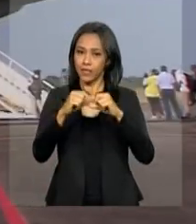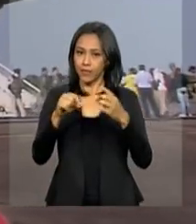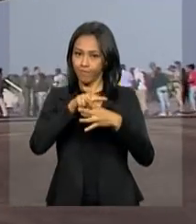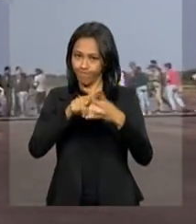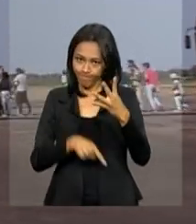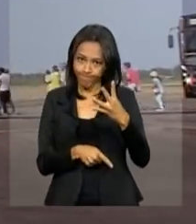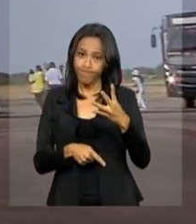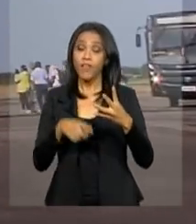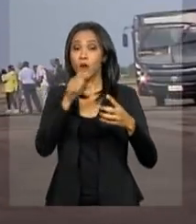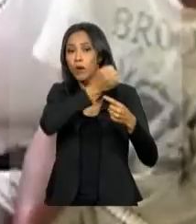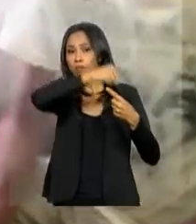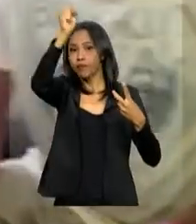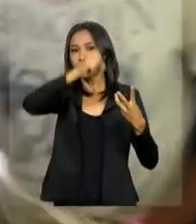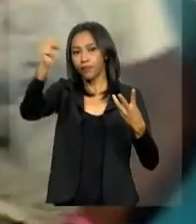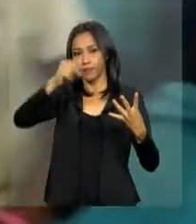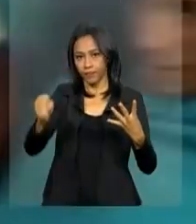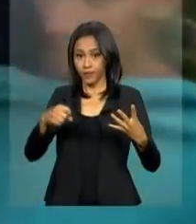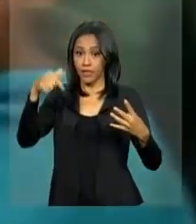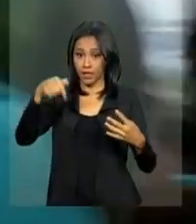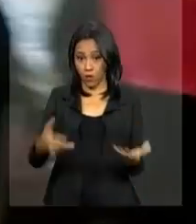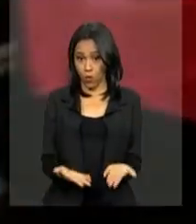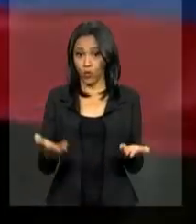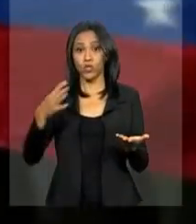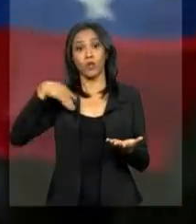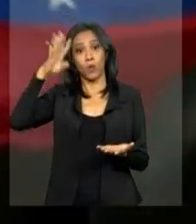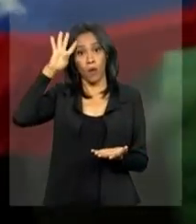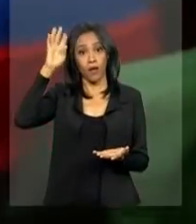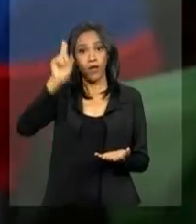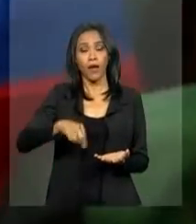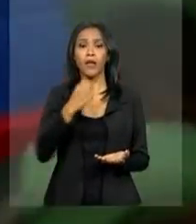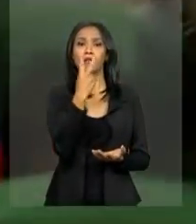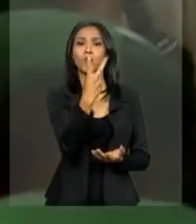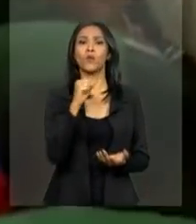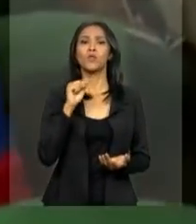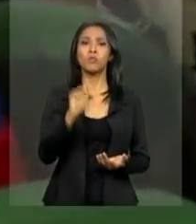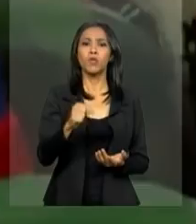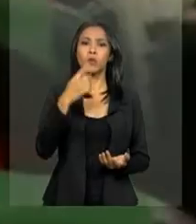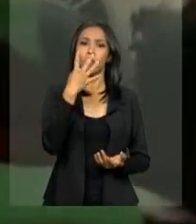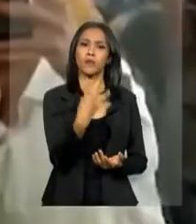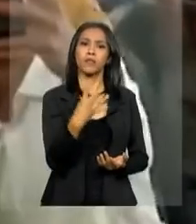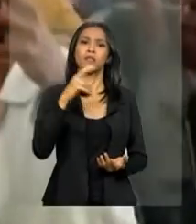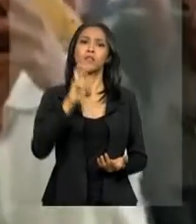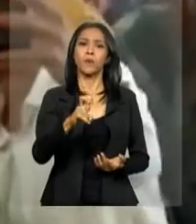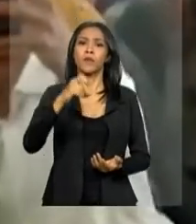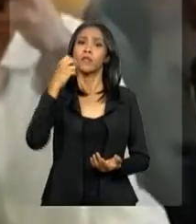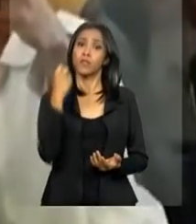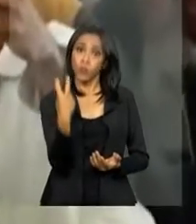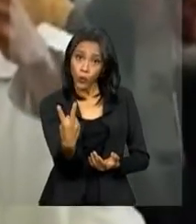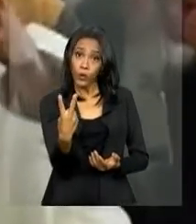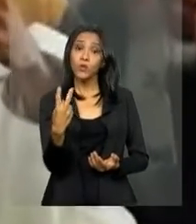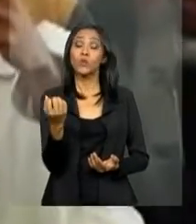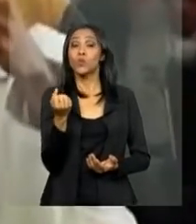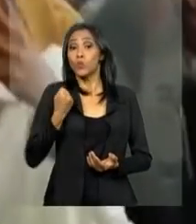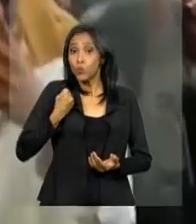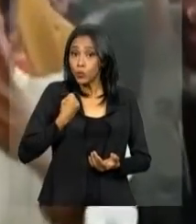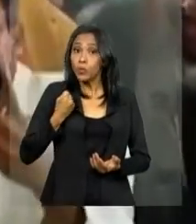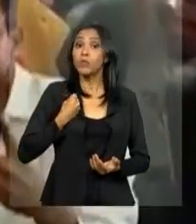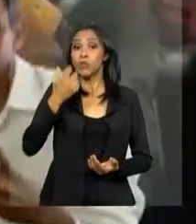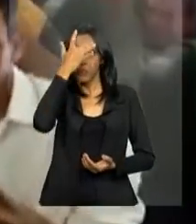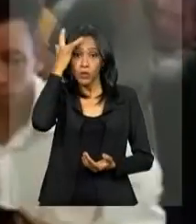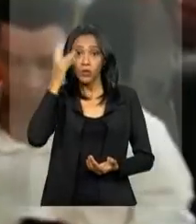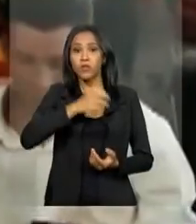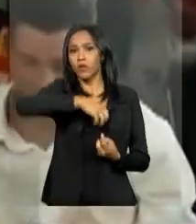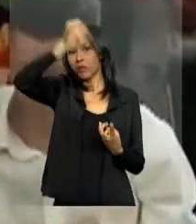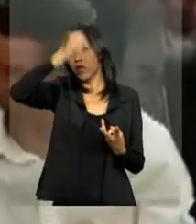as transferências desta quarta-feira, chega a 2.452 o número de venezuelanos enviados para outras